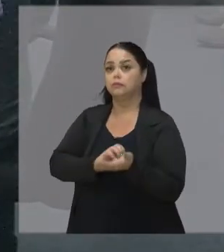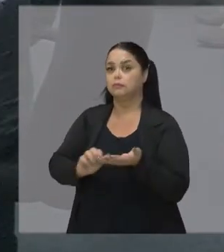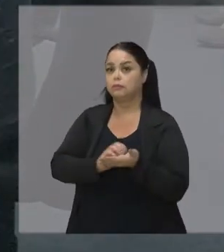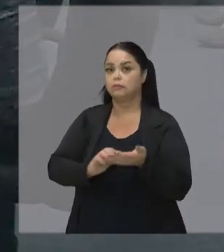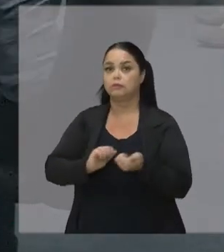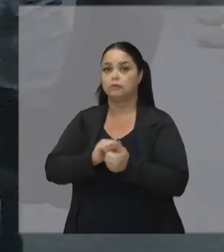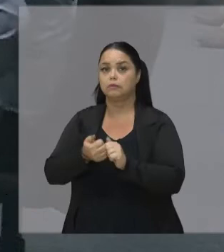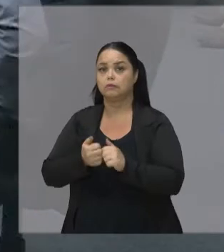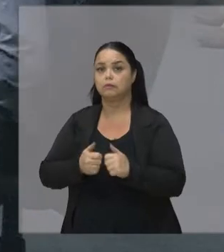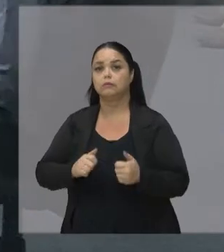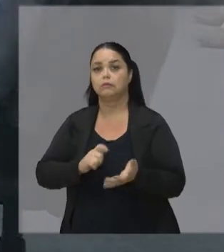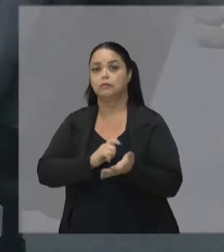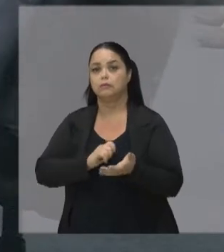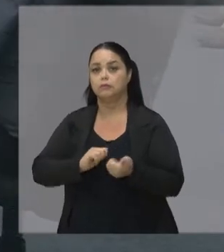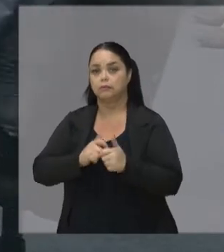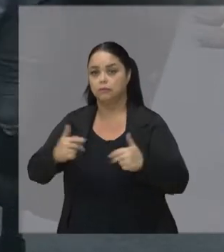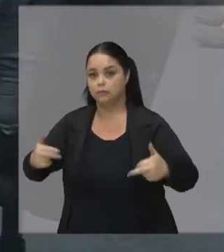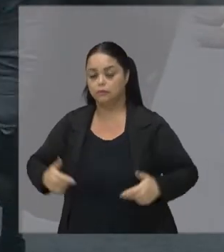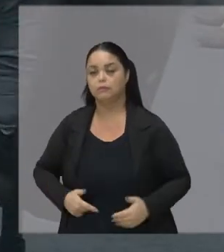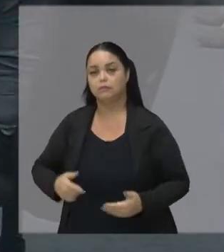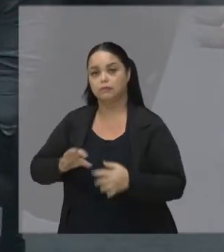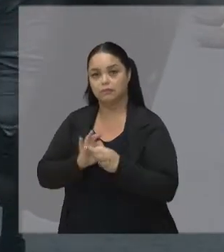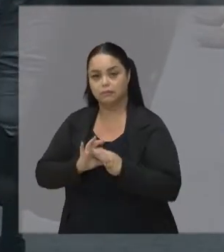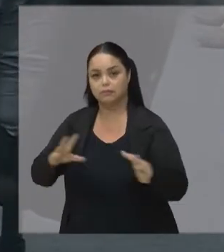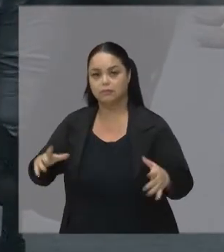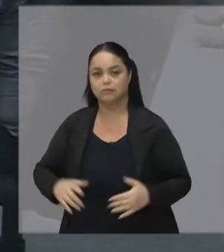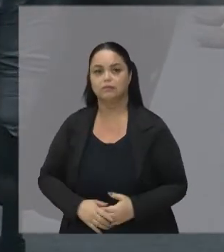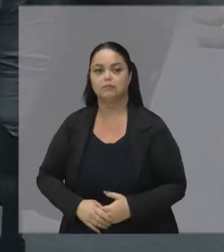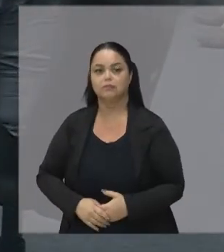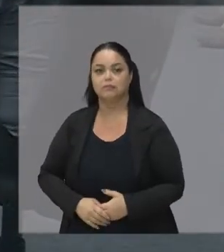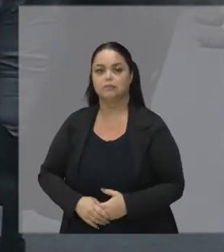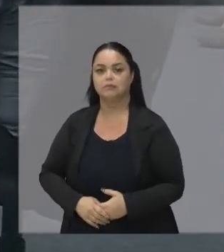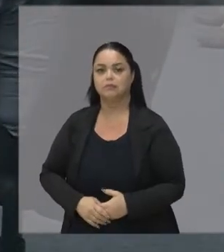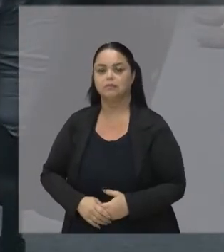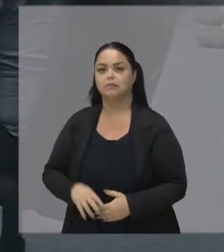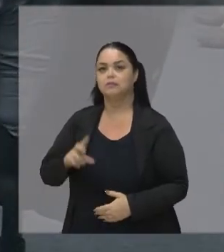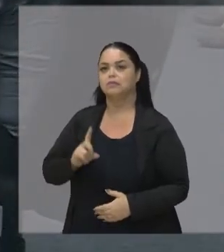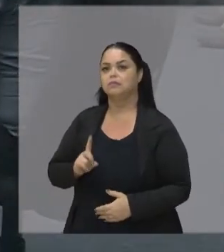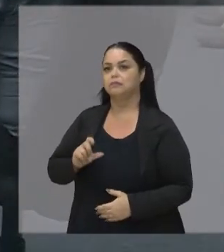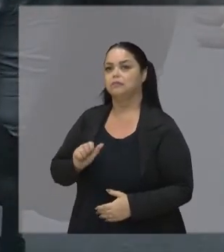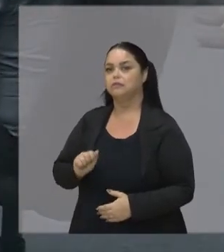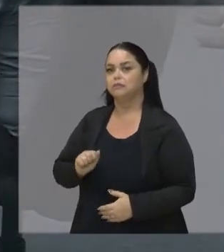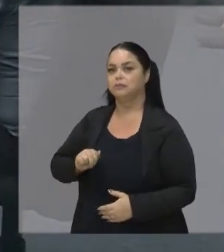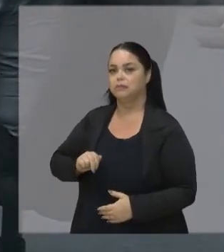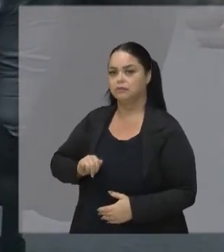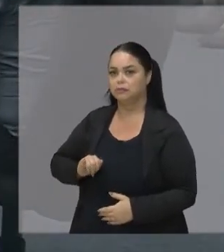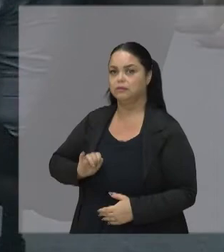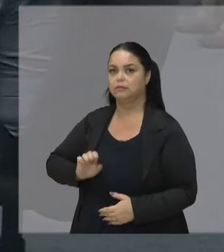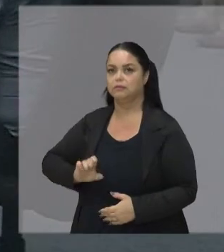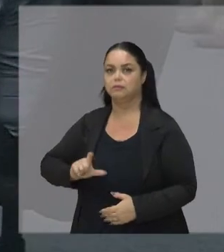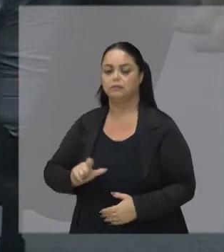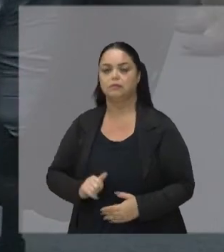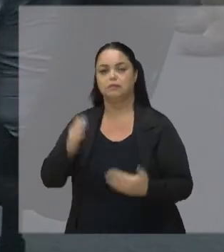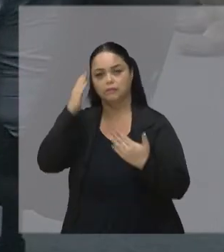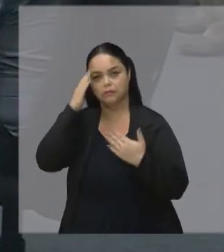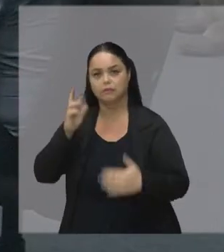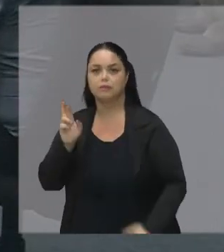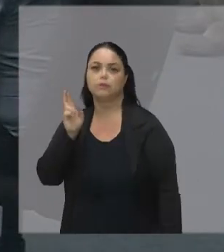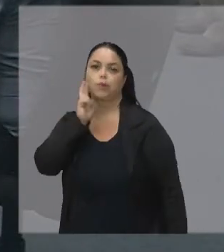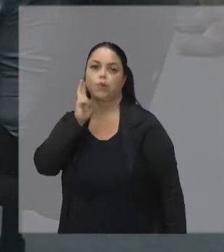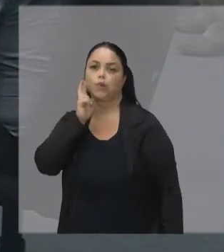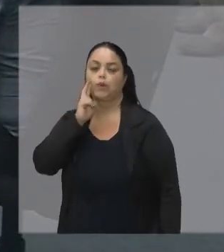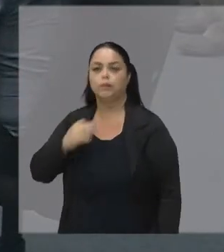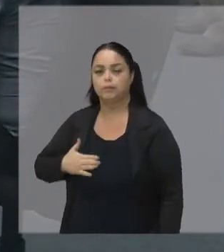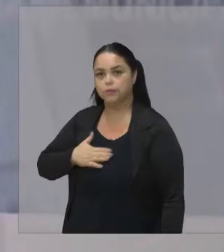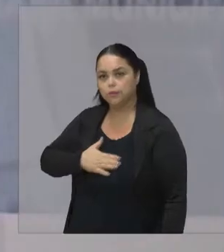esportes E Fica à vontade Para falar Para o Daniel Para a cidade Fica à vontade Obrigada Renata É um